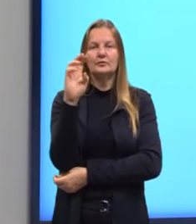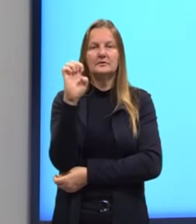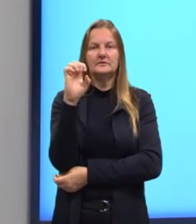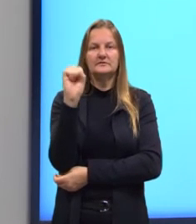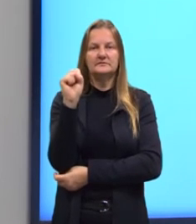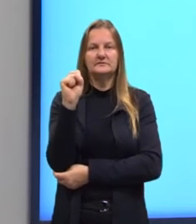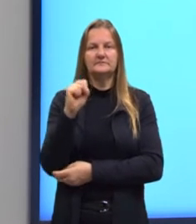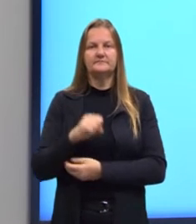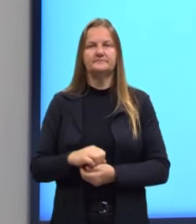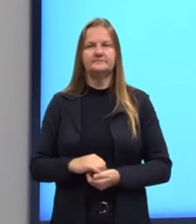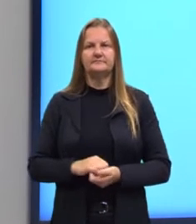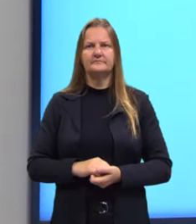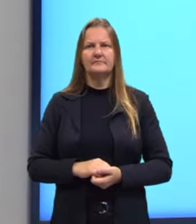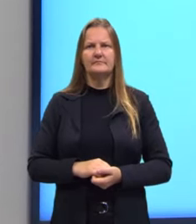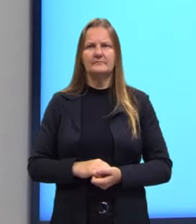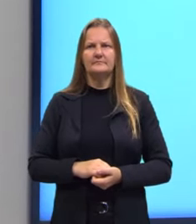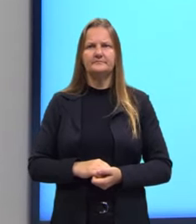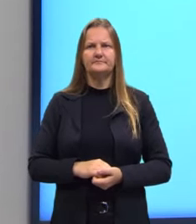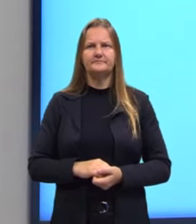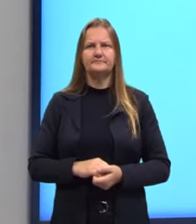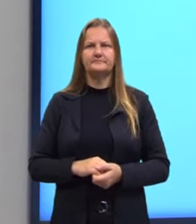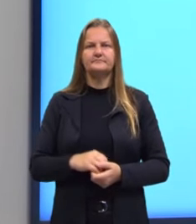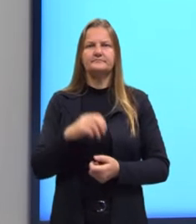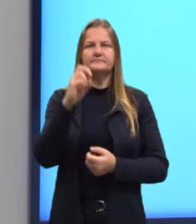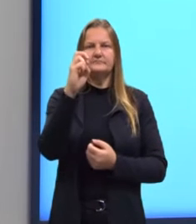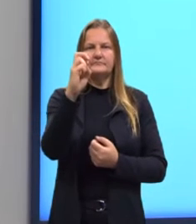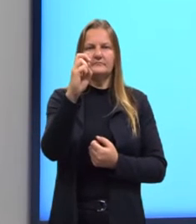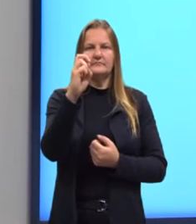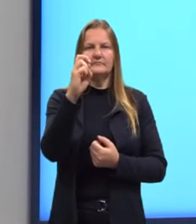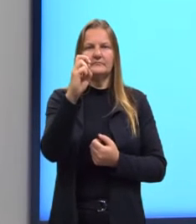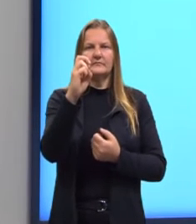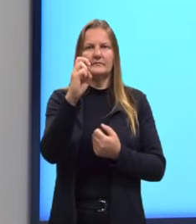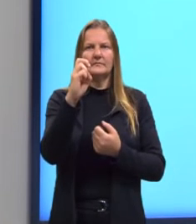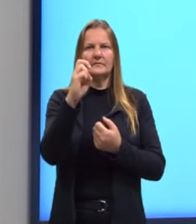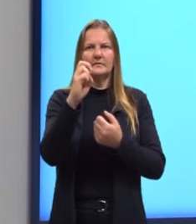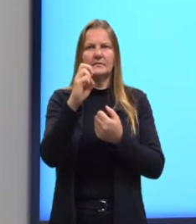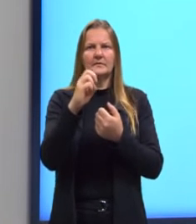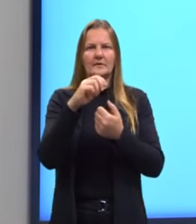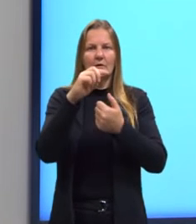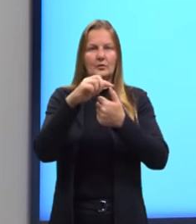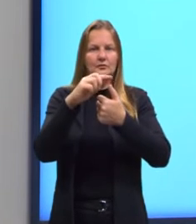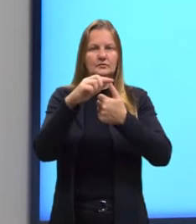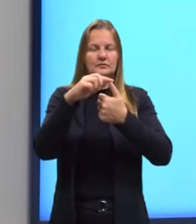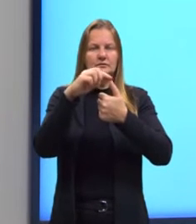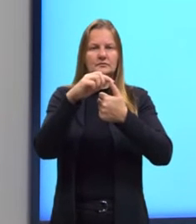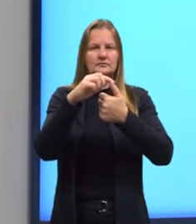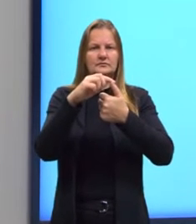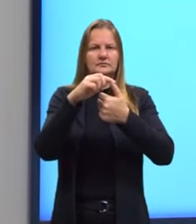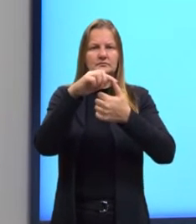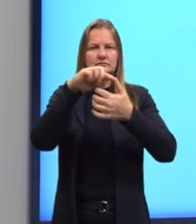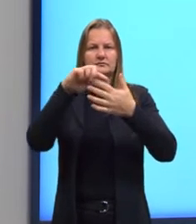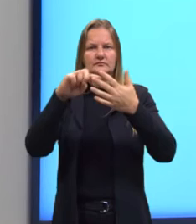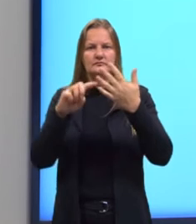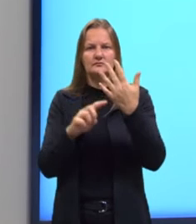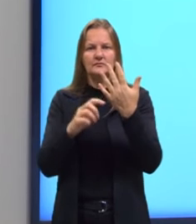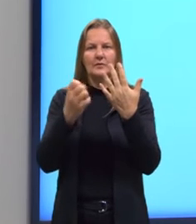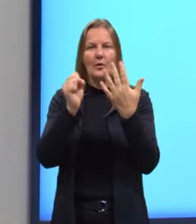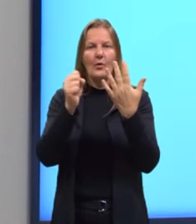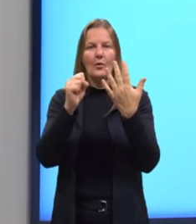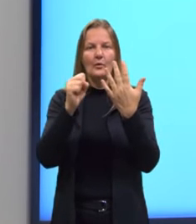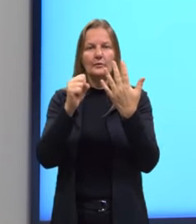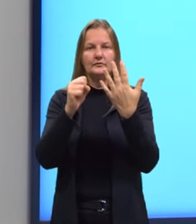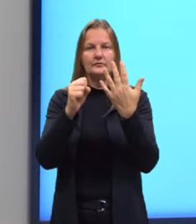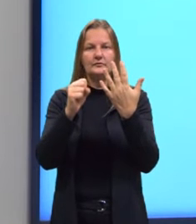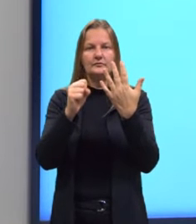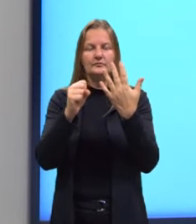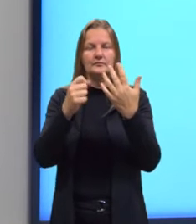aqui, são algarismos, né? Nós temos 1, 2, 3, 4, 5, 6, 7, 8 termos